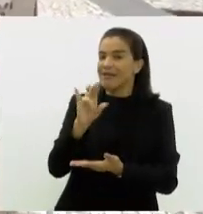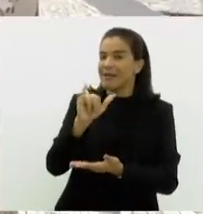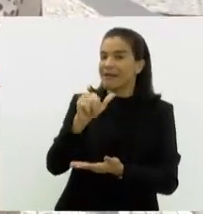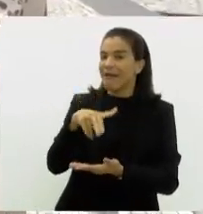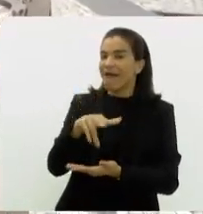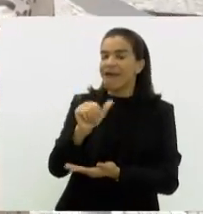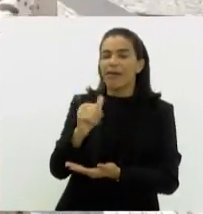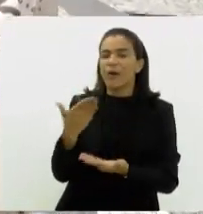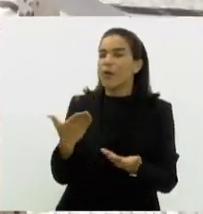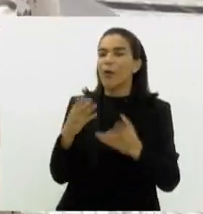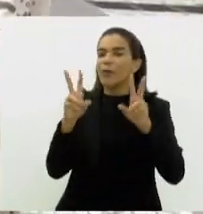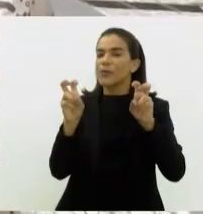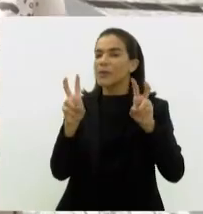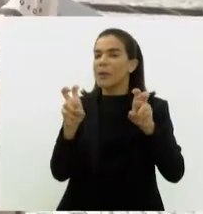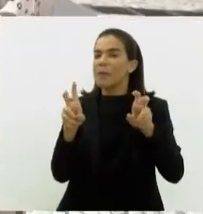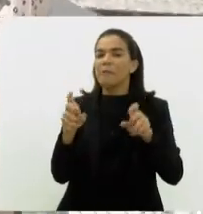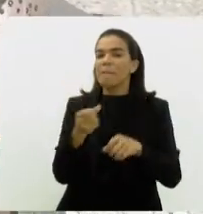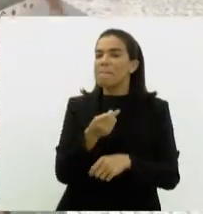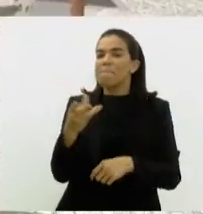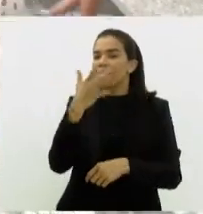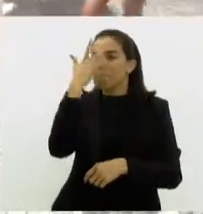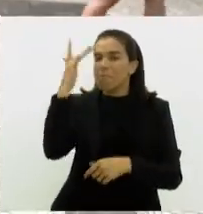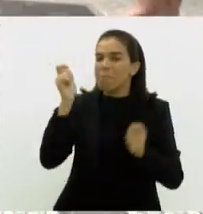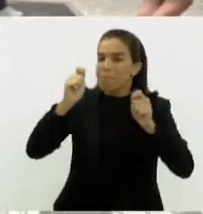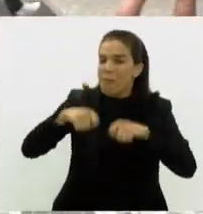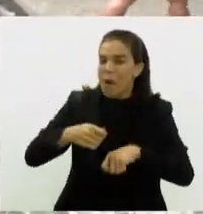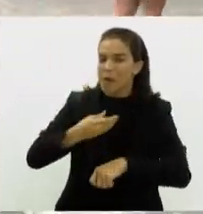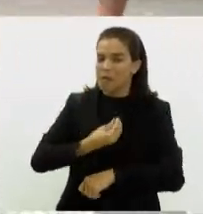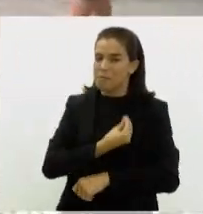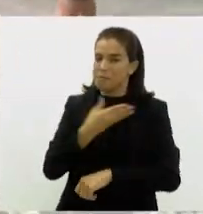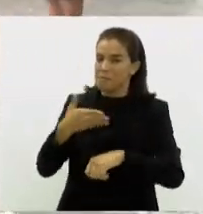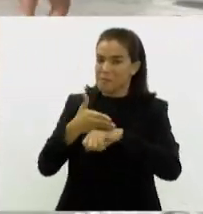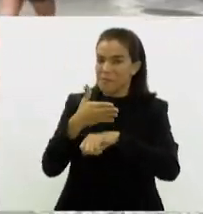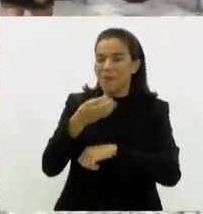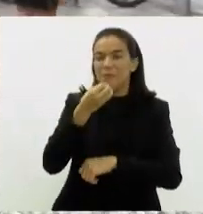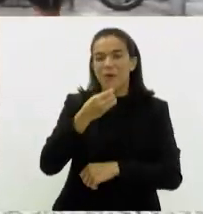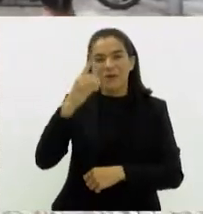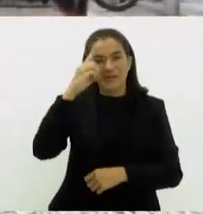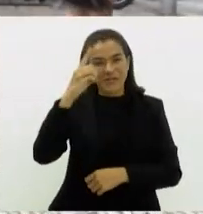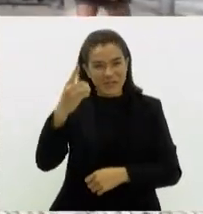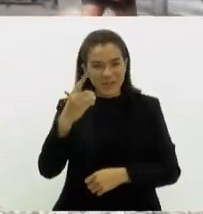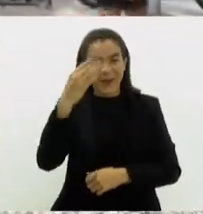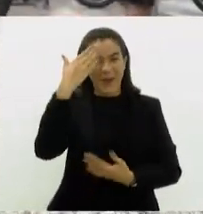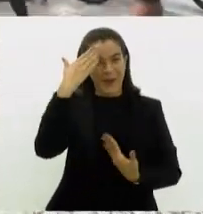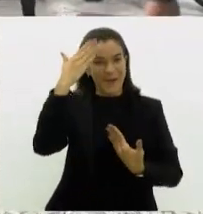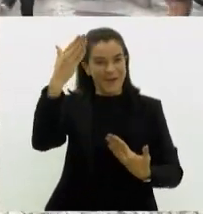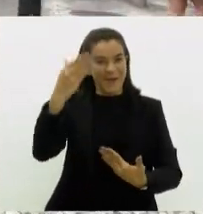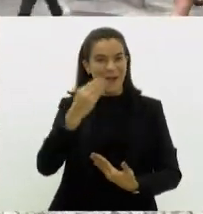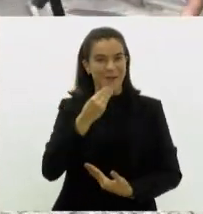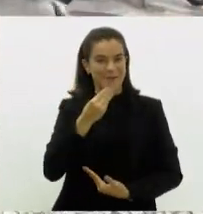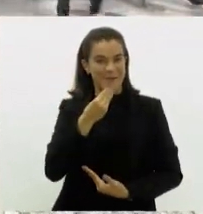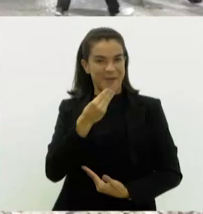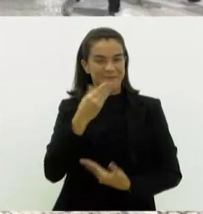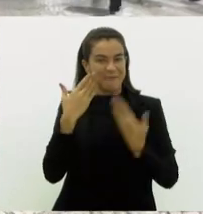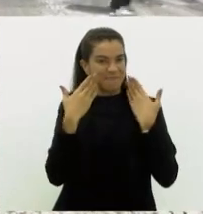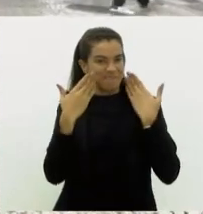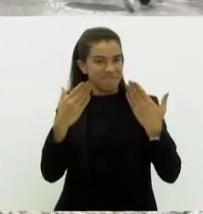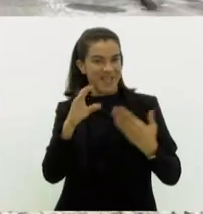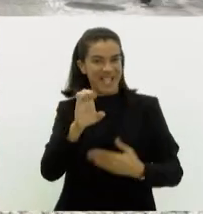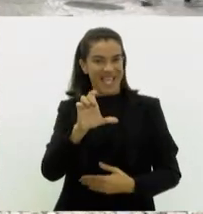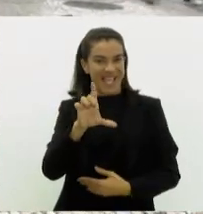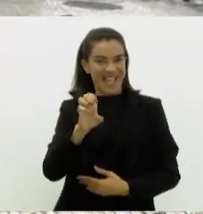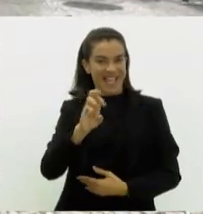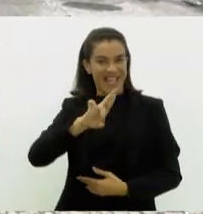palestra? Quem pode participar? Quais são os dias que serão realizados? Bom dia. Bom dia. Muito obrigada pela chance de trazer a Alerge aqui para todos.